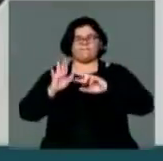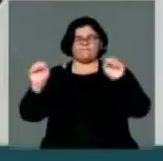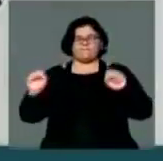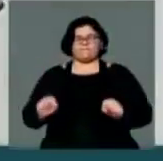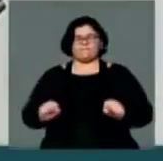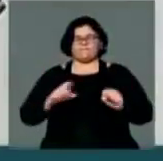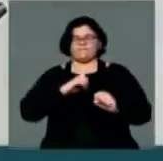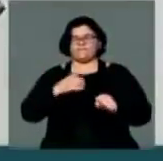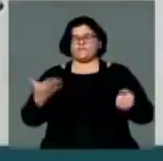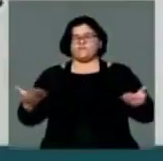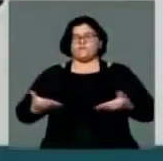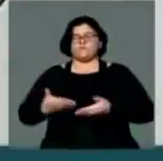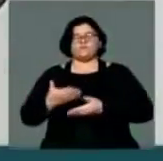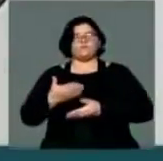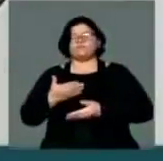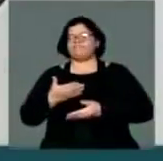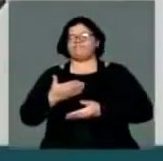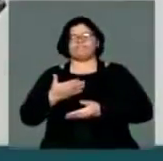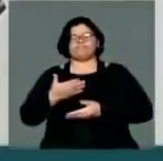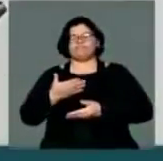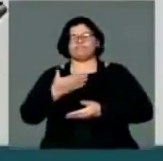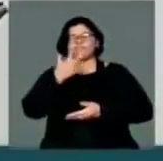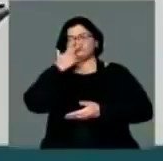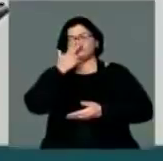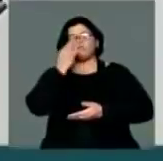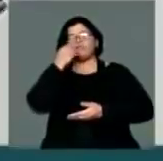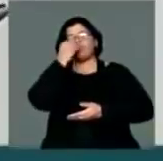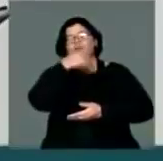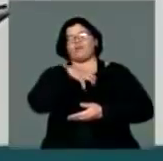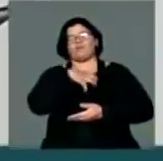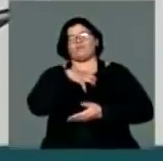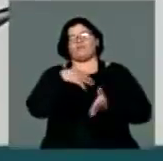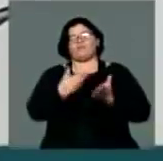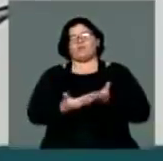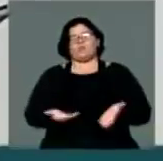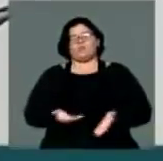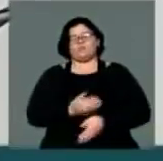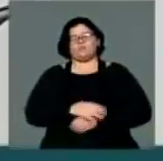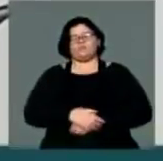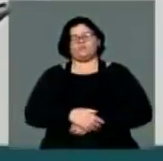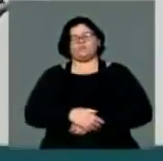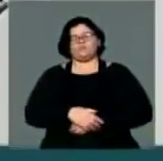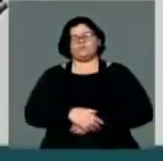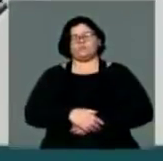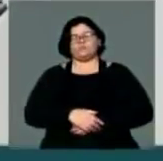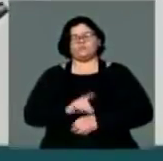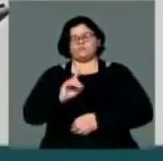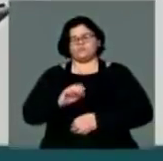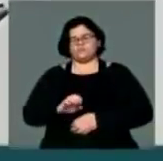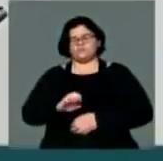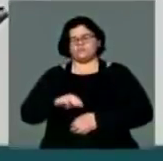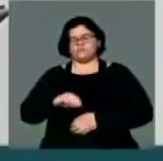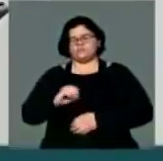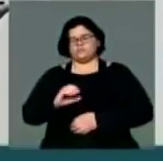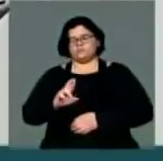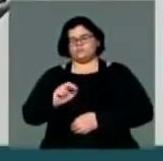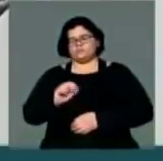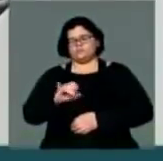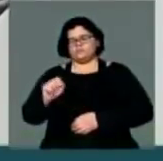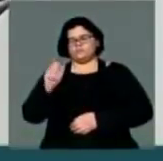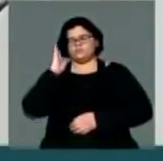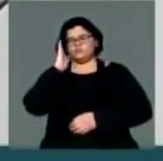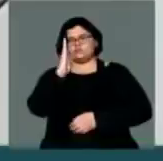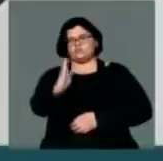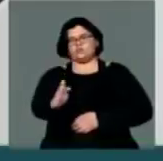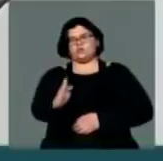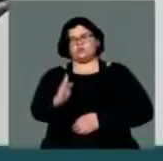traz legitimidade suficiente, o que mostra a fragilidade da nossa democracia representativa. É preciso ampliar os instrumentos da democracia direta,